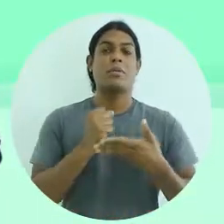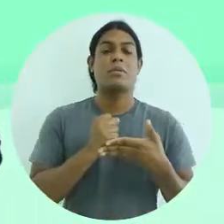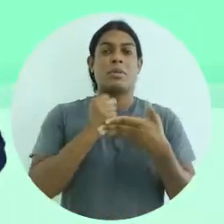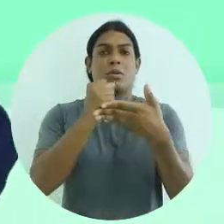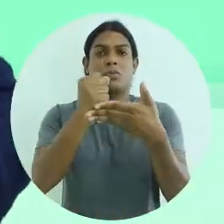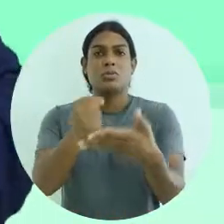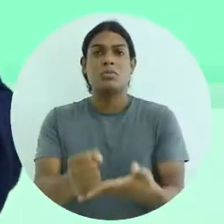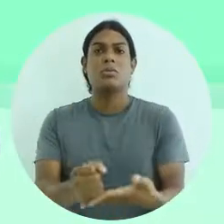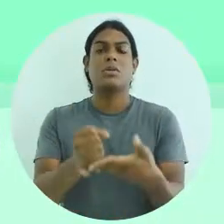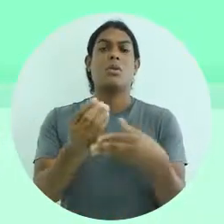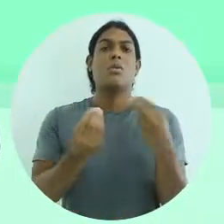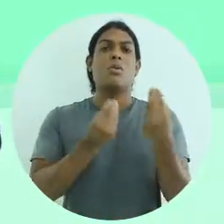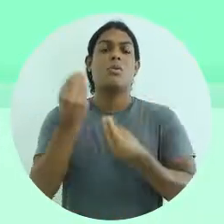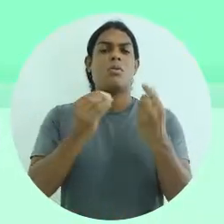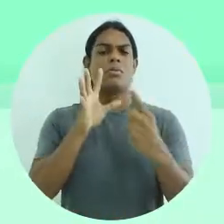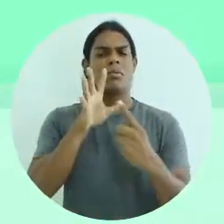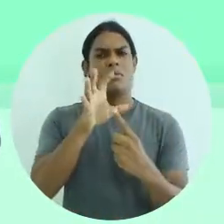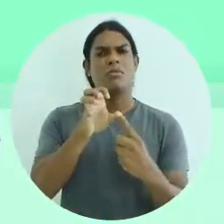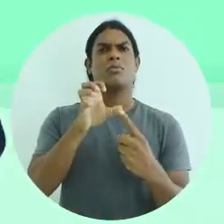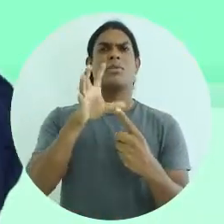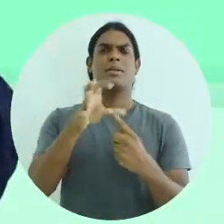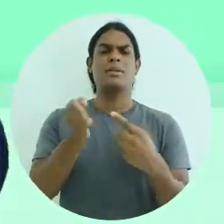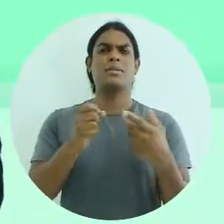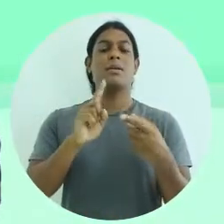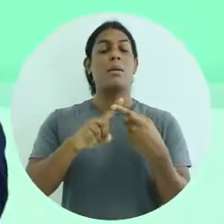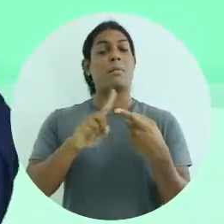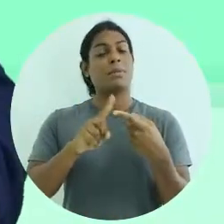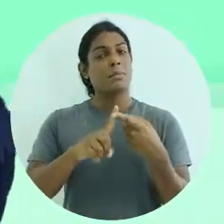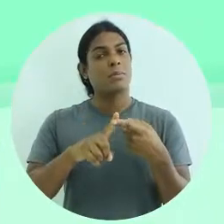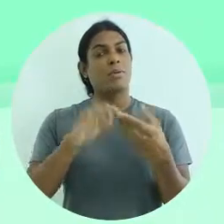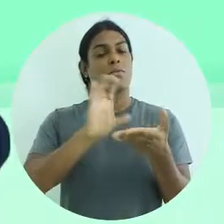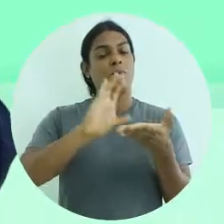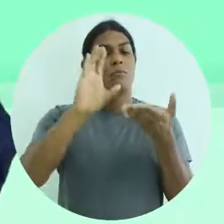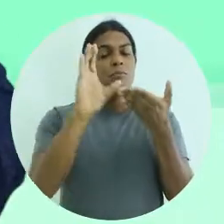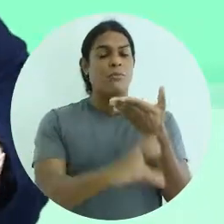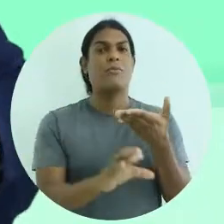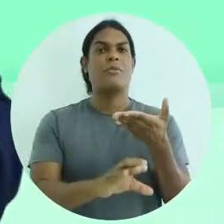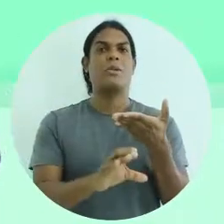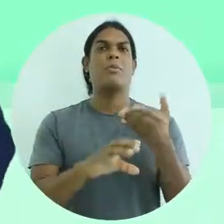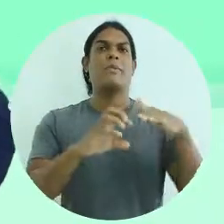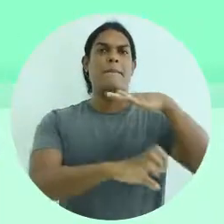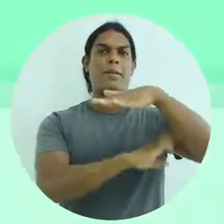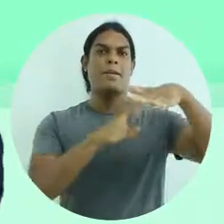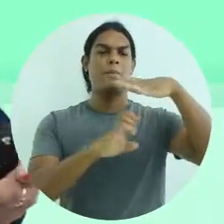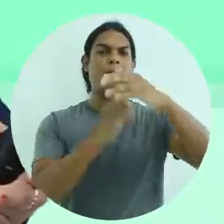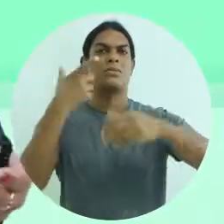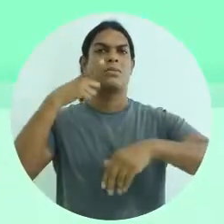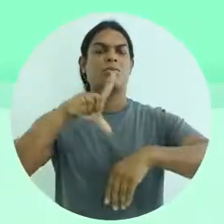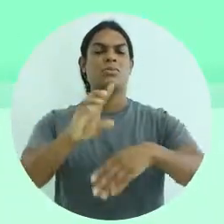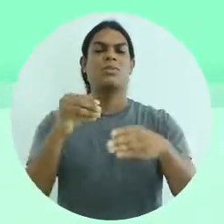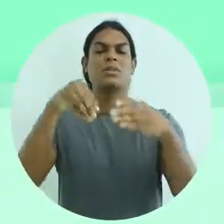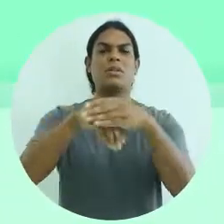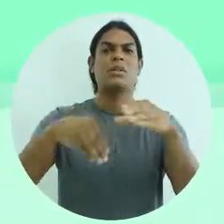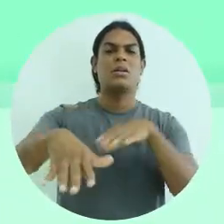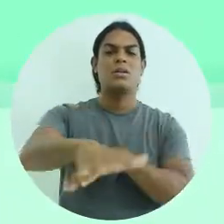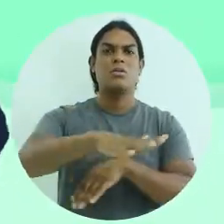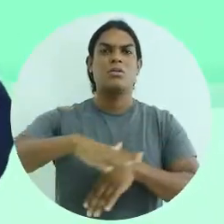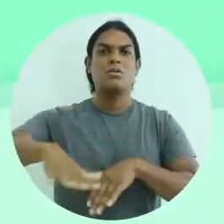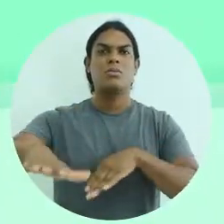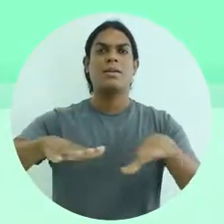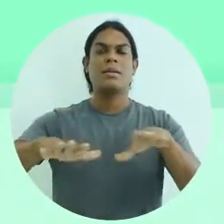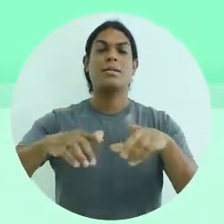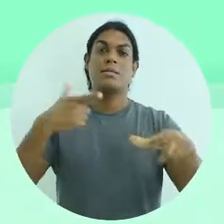com incentivos e isenções fiscais, mas também com financiamento para que as empresas consigam entrar nesse processo de exportação.